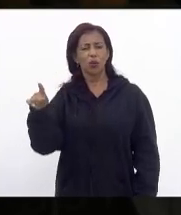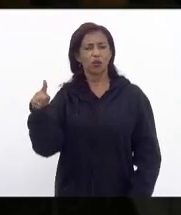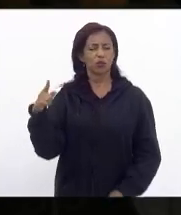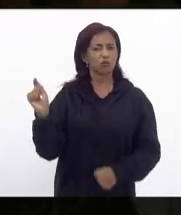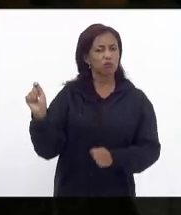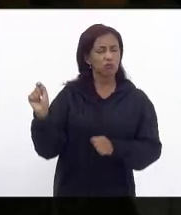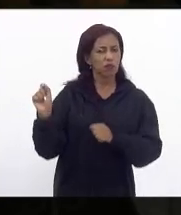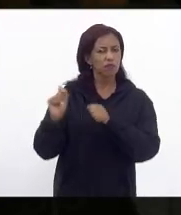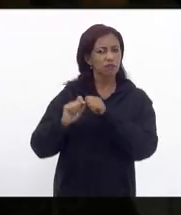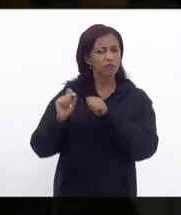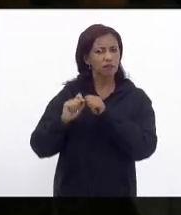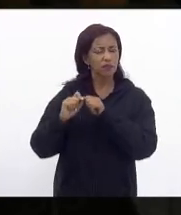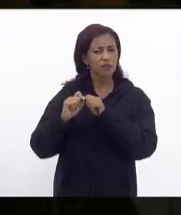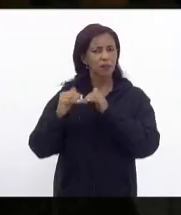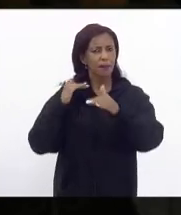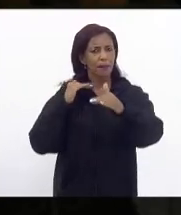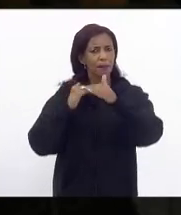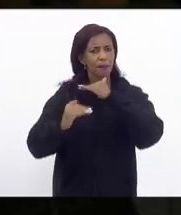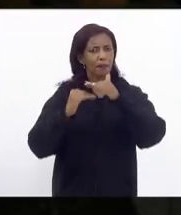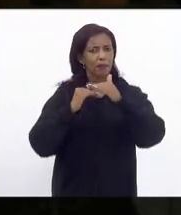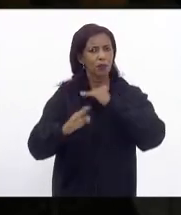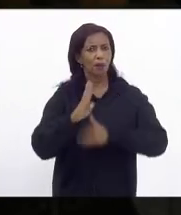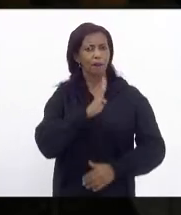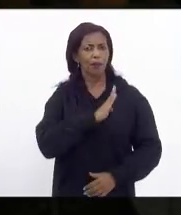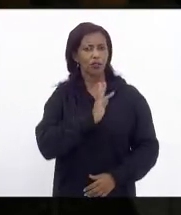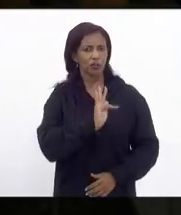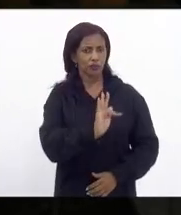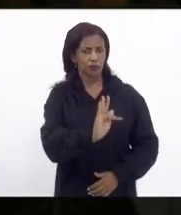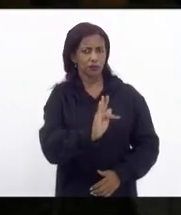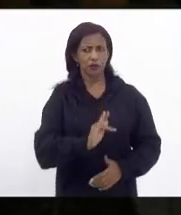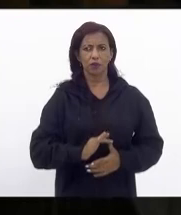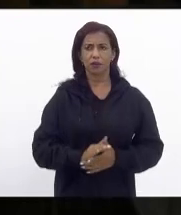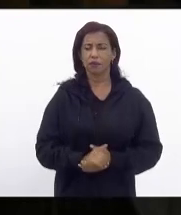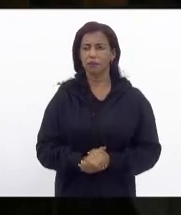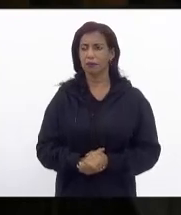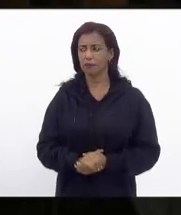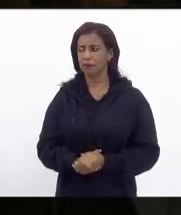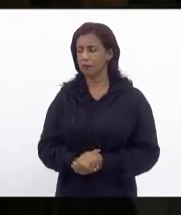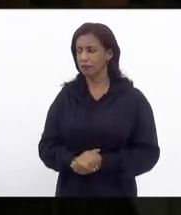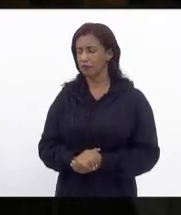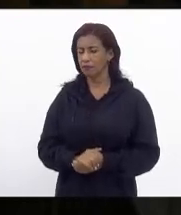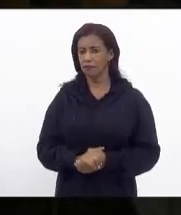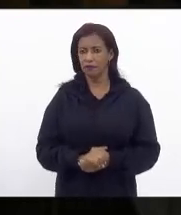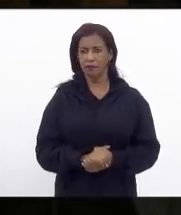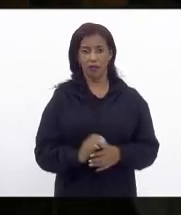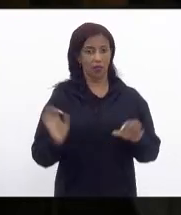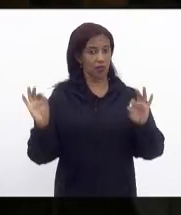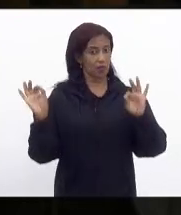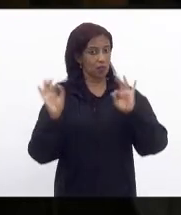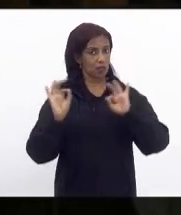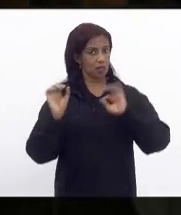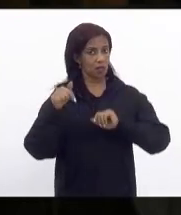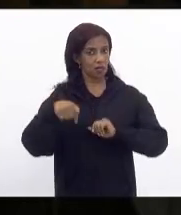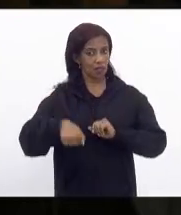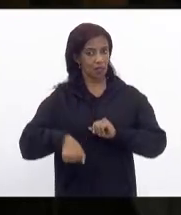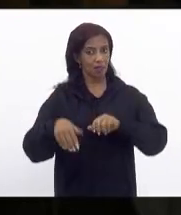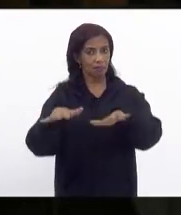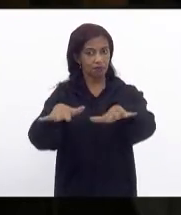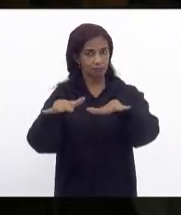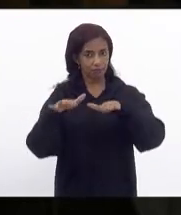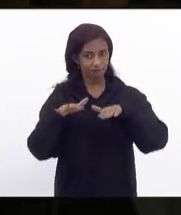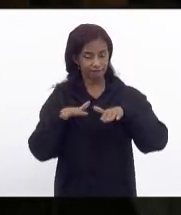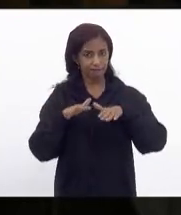construção do metrô na Baixada Fluminense ora ninguém aqui neste plenário